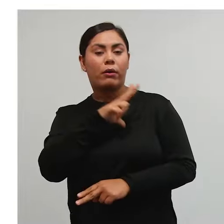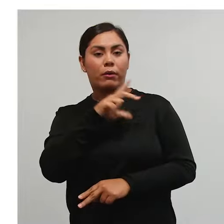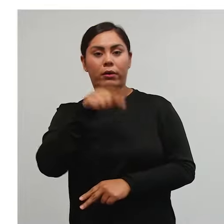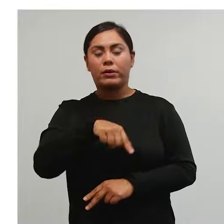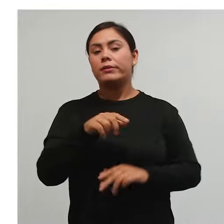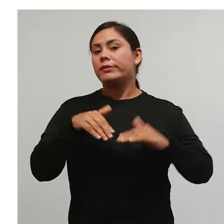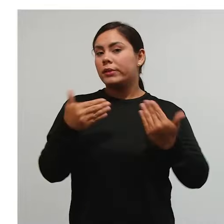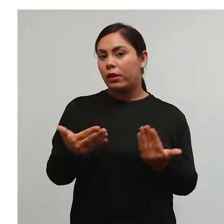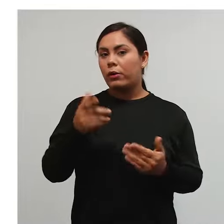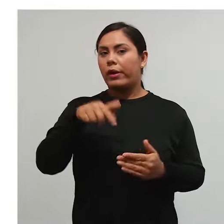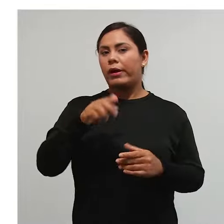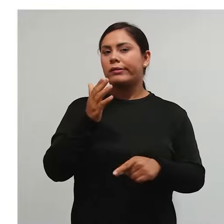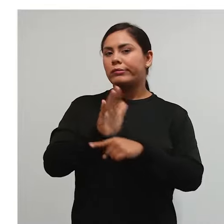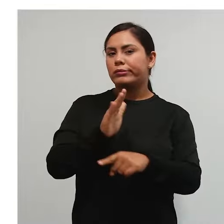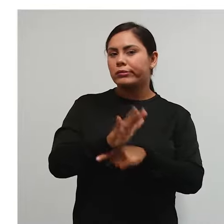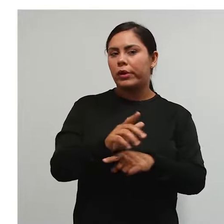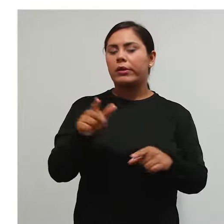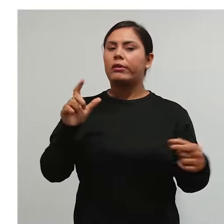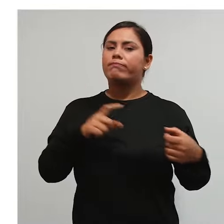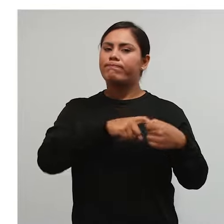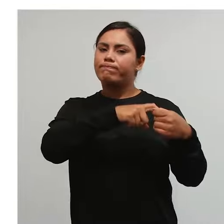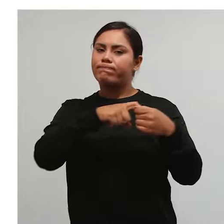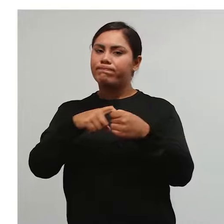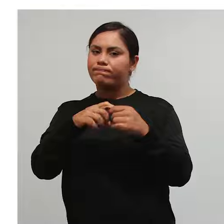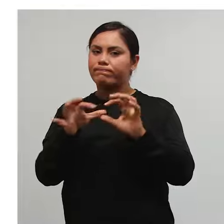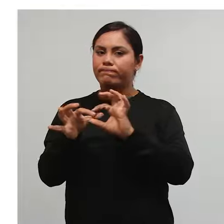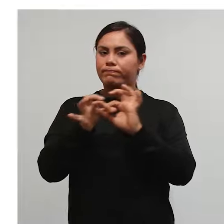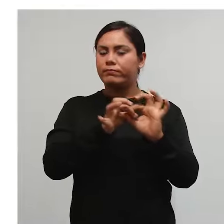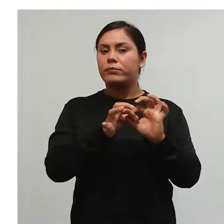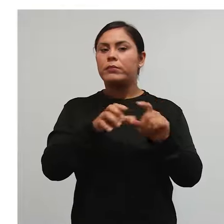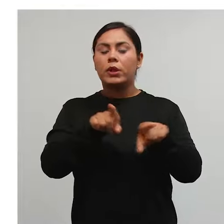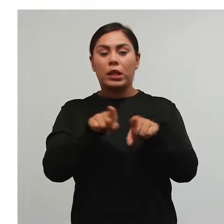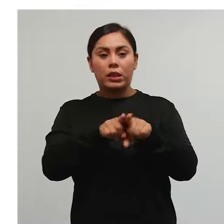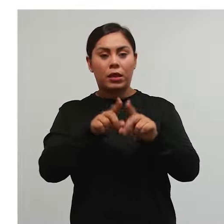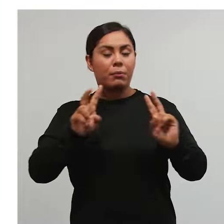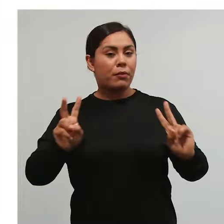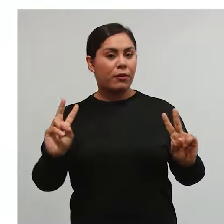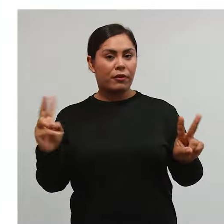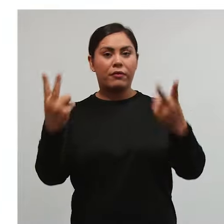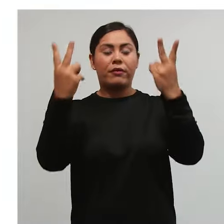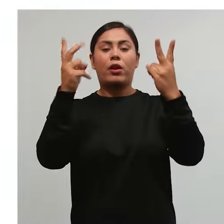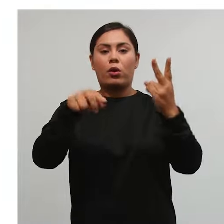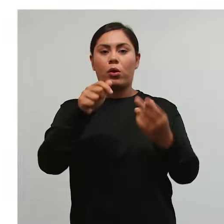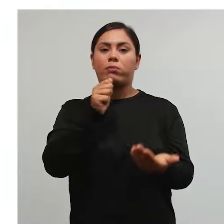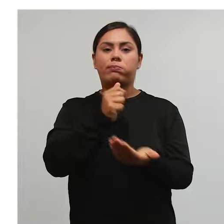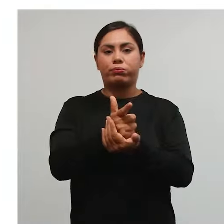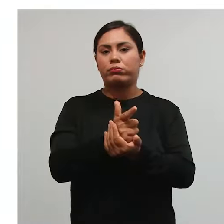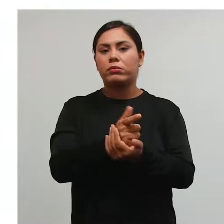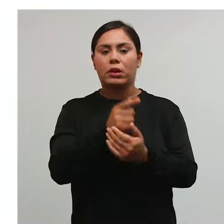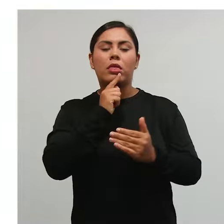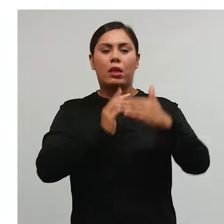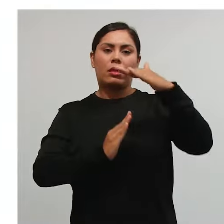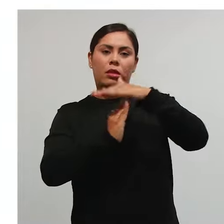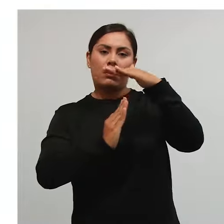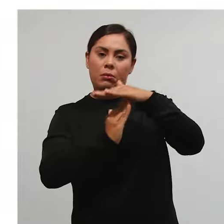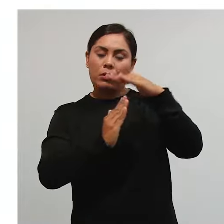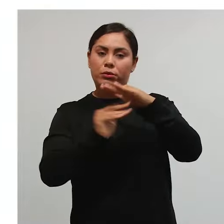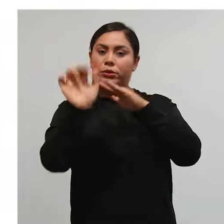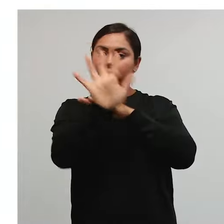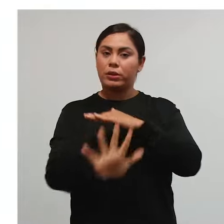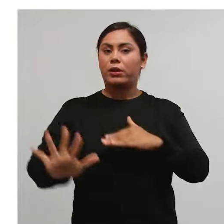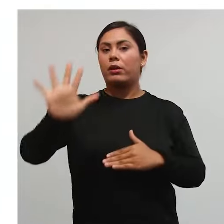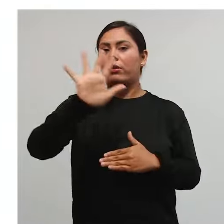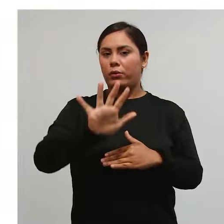essa contribuição, é vinculada e o seu valor, o valor que vai ser cobrado, é limitado de uma forma geral